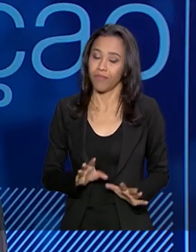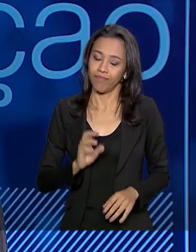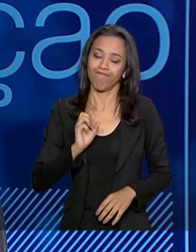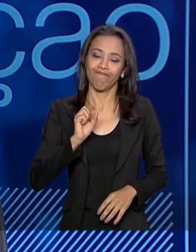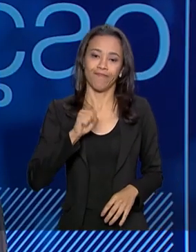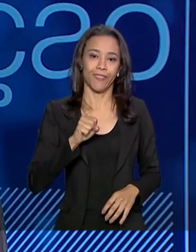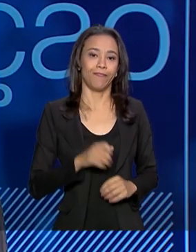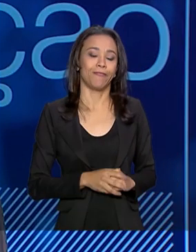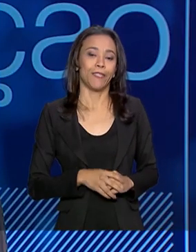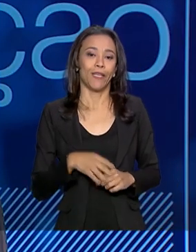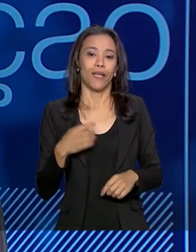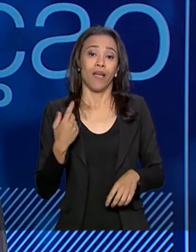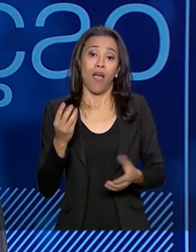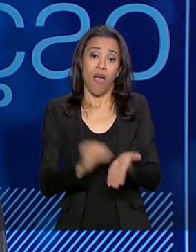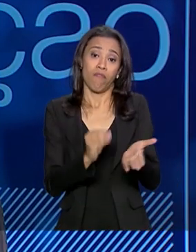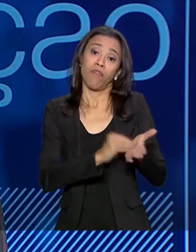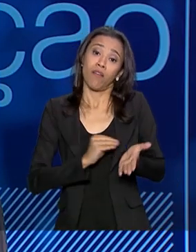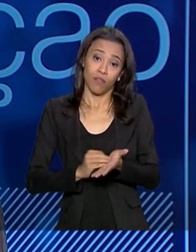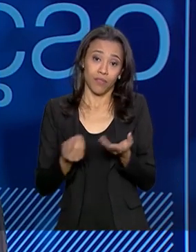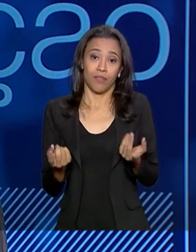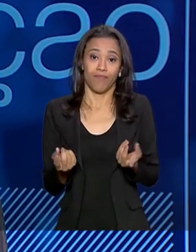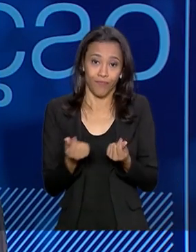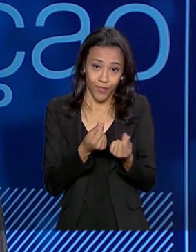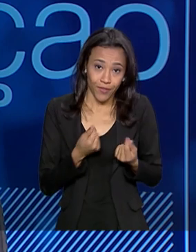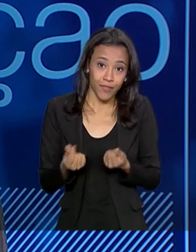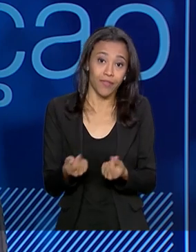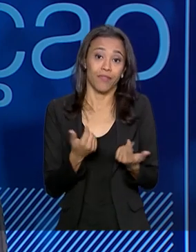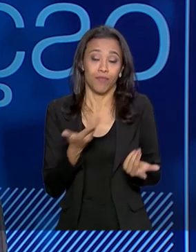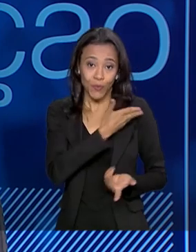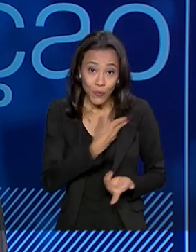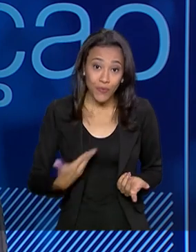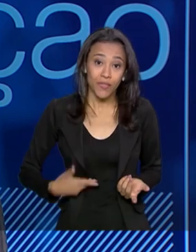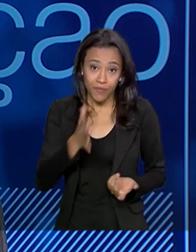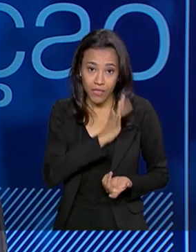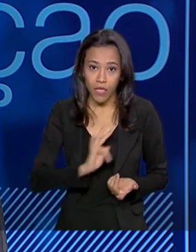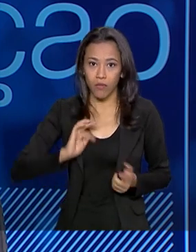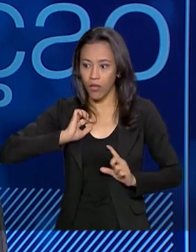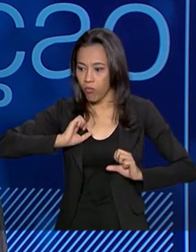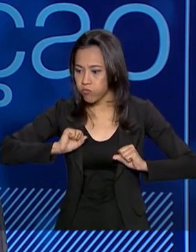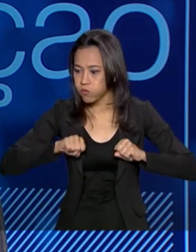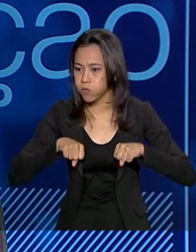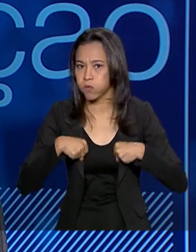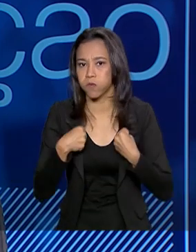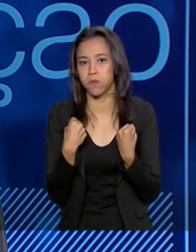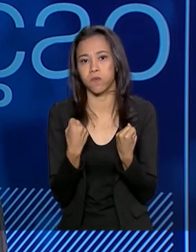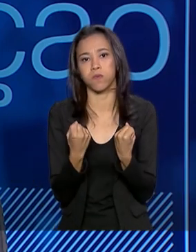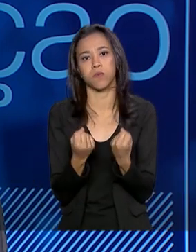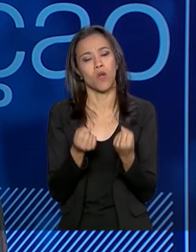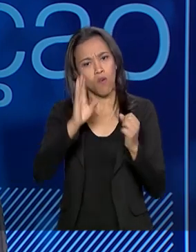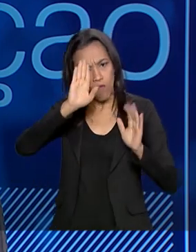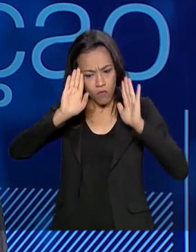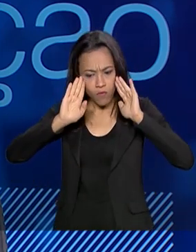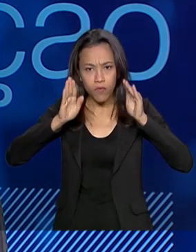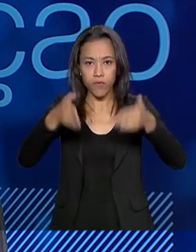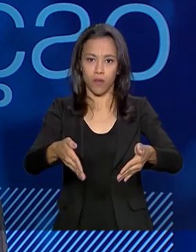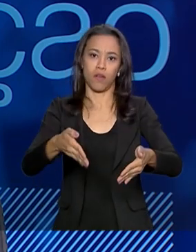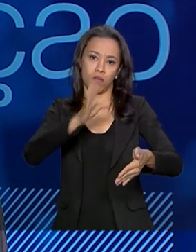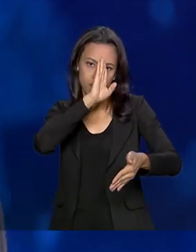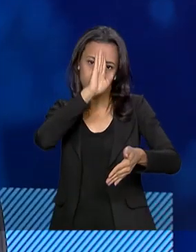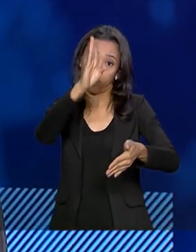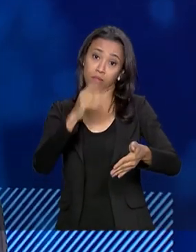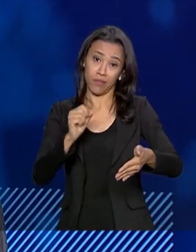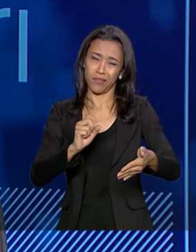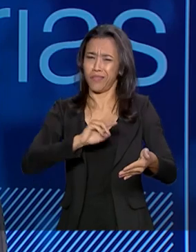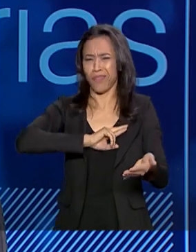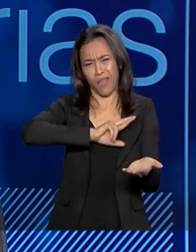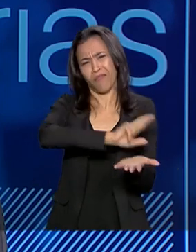escassez de recursos, a crise fiscal, o governo federal tem feito um trabalho muito grande de priorização, ou seja, sabendo que as demandas